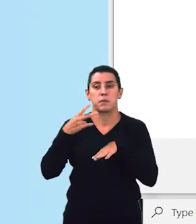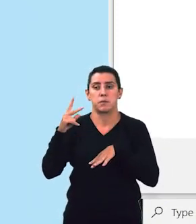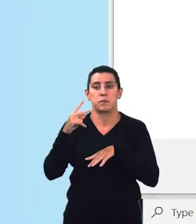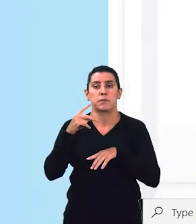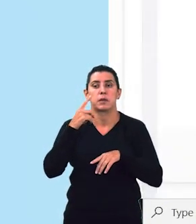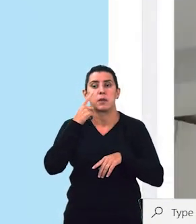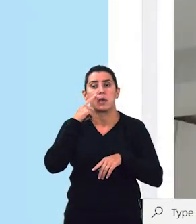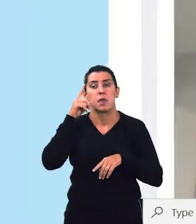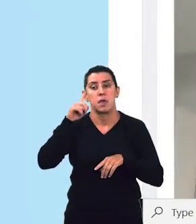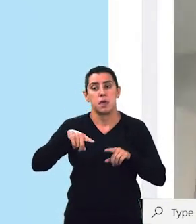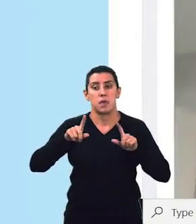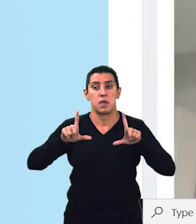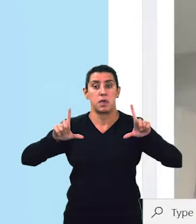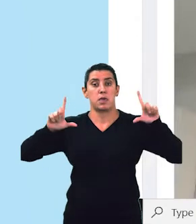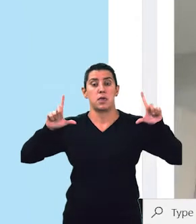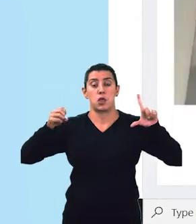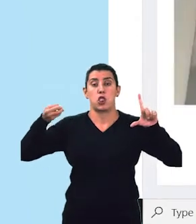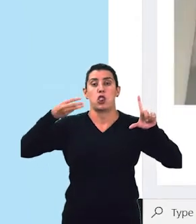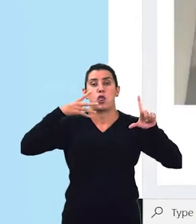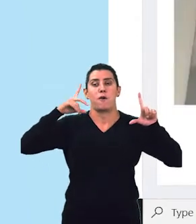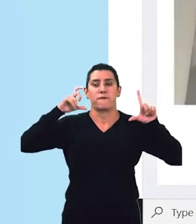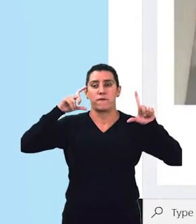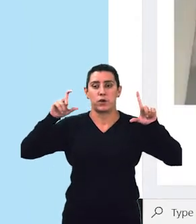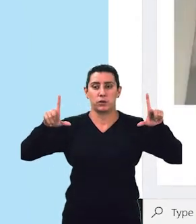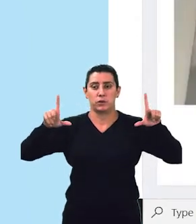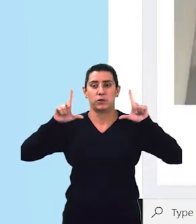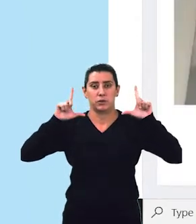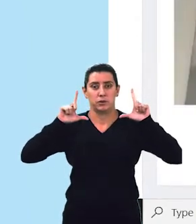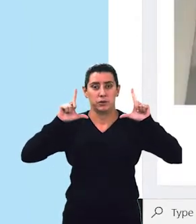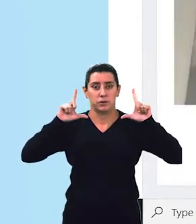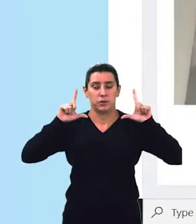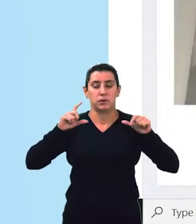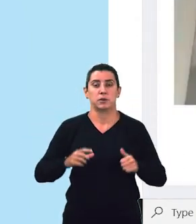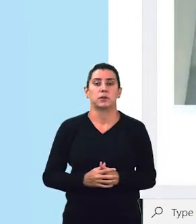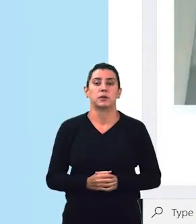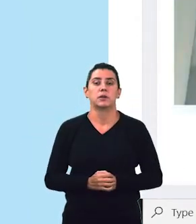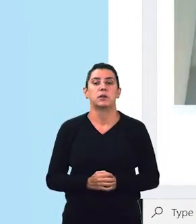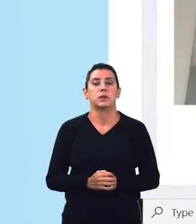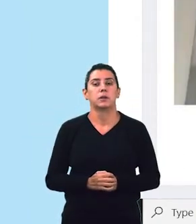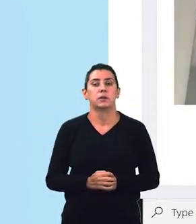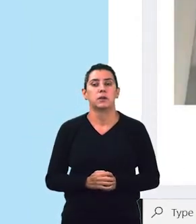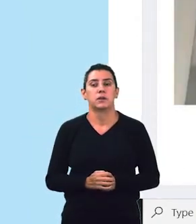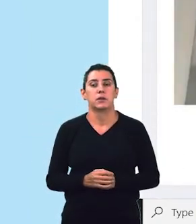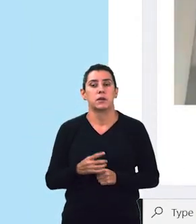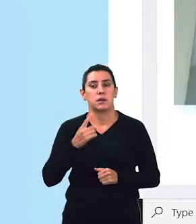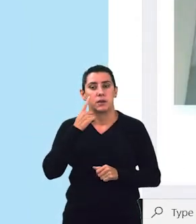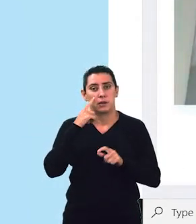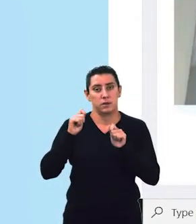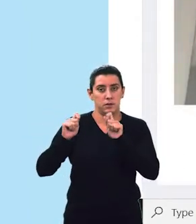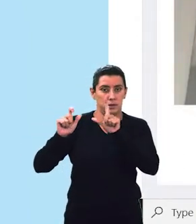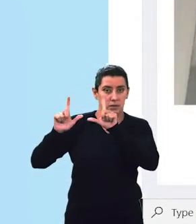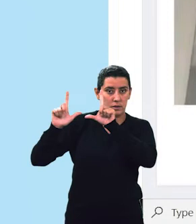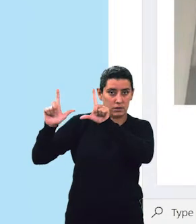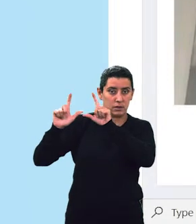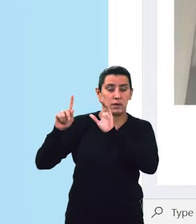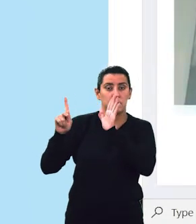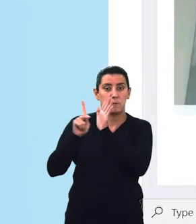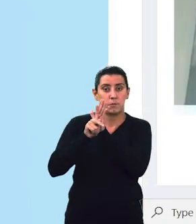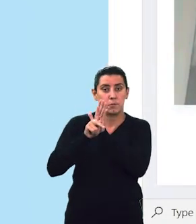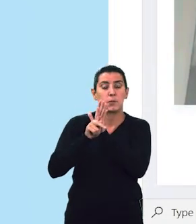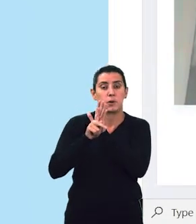Mas aqui é uma nova foto. Ok? Peguei uma foto aqui e vamos fazer a previsão. Lembrando que foi um modelo